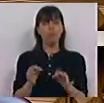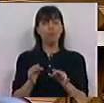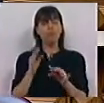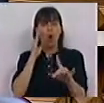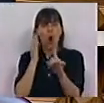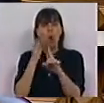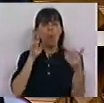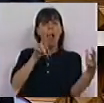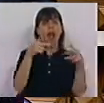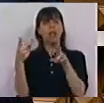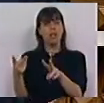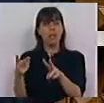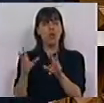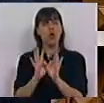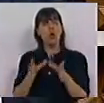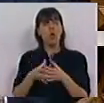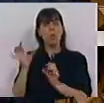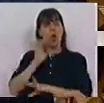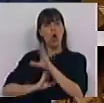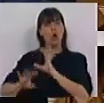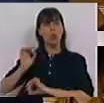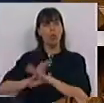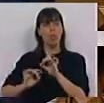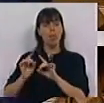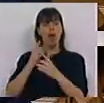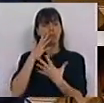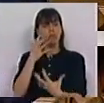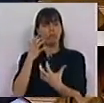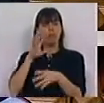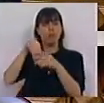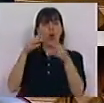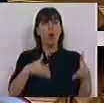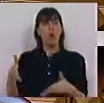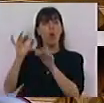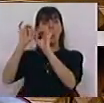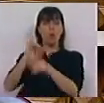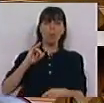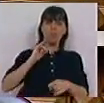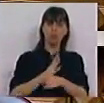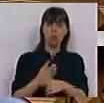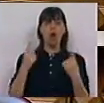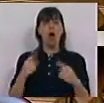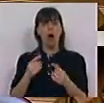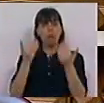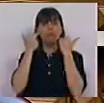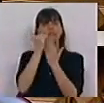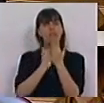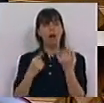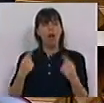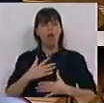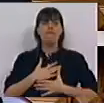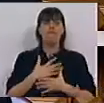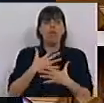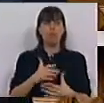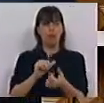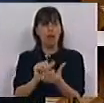com as alterações que a Comissão Europeia tem imprimido no seu rumo. Há outras indicações de